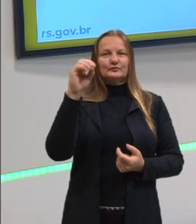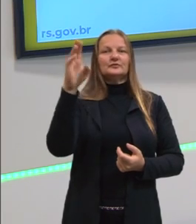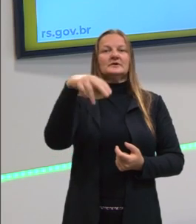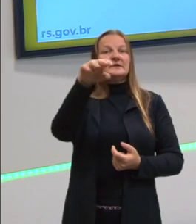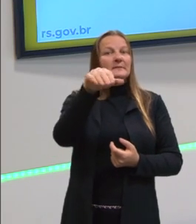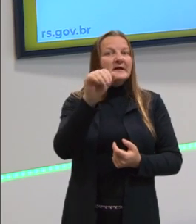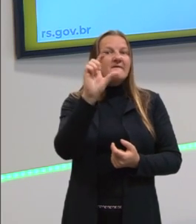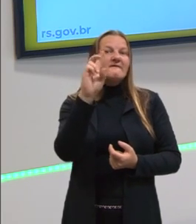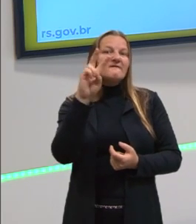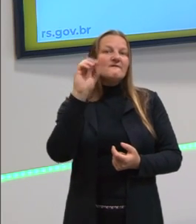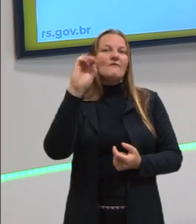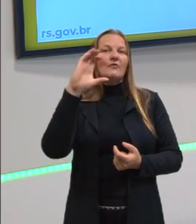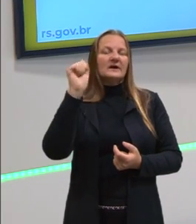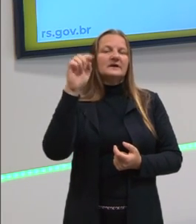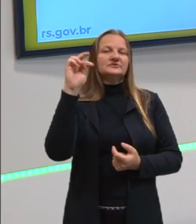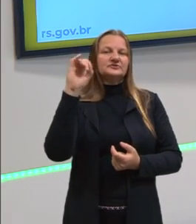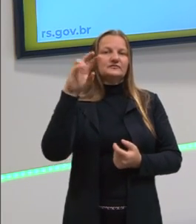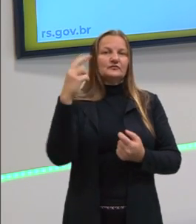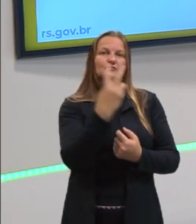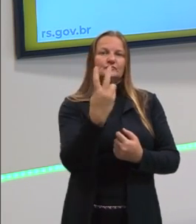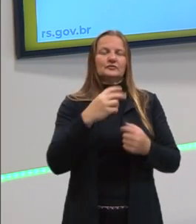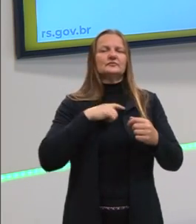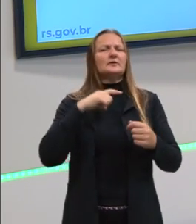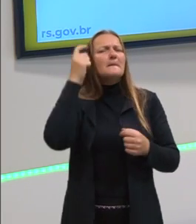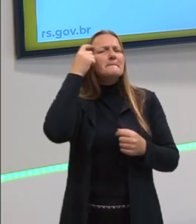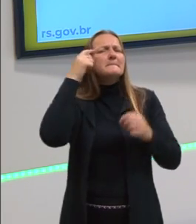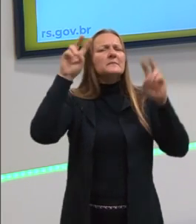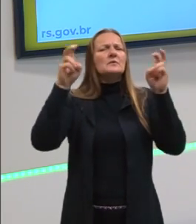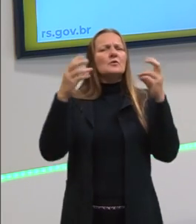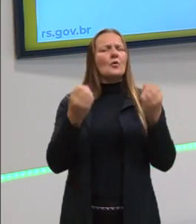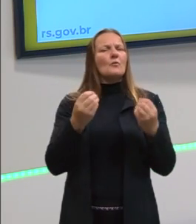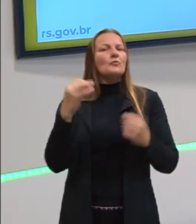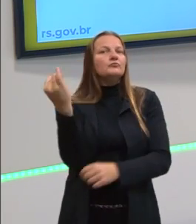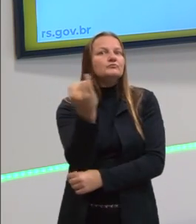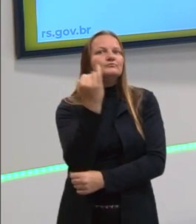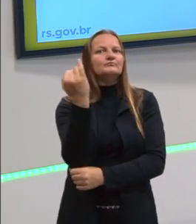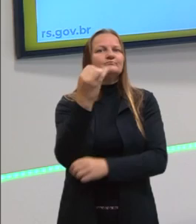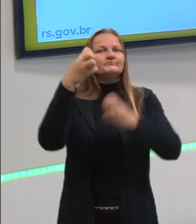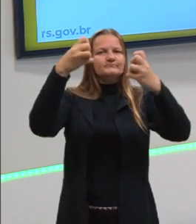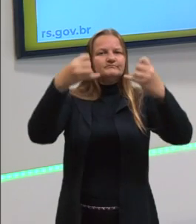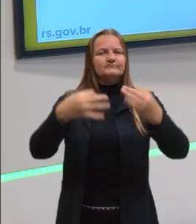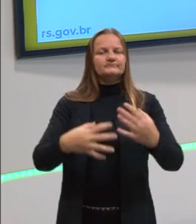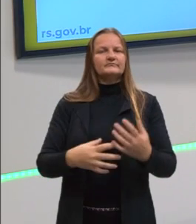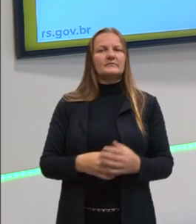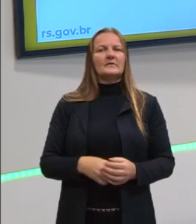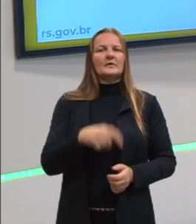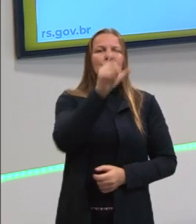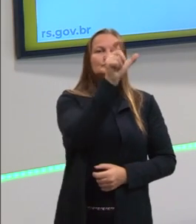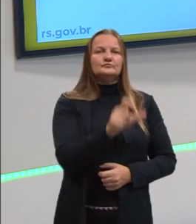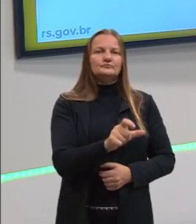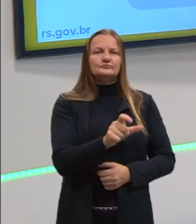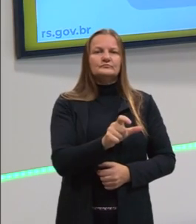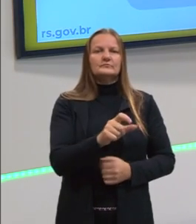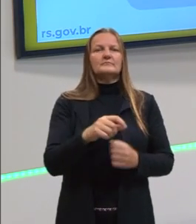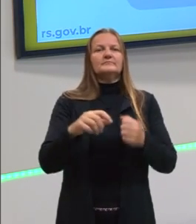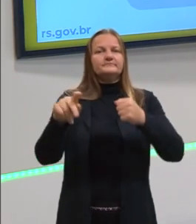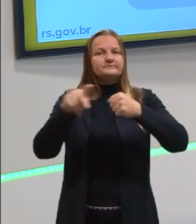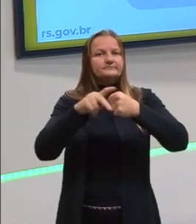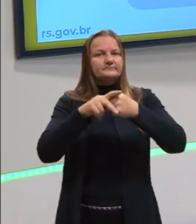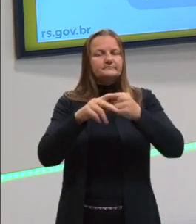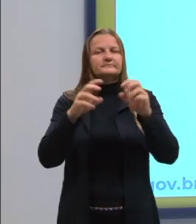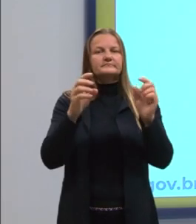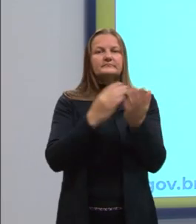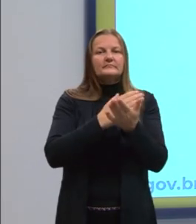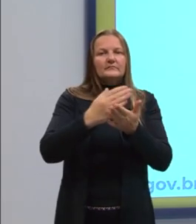gavetas, pensando nos termos essenciais. O sujeito e o predicado. E a gente vai começar,